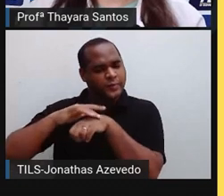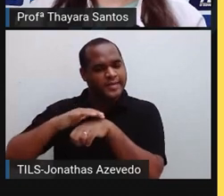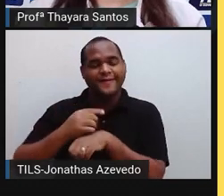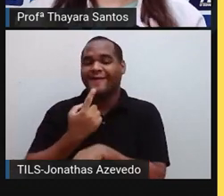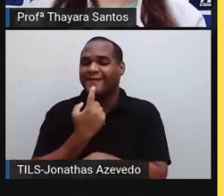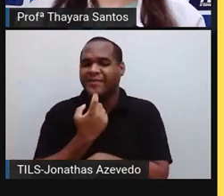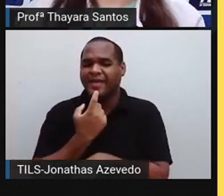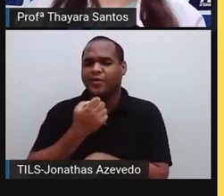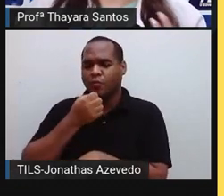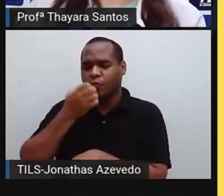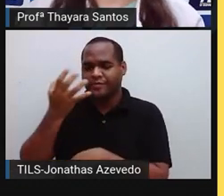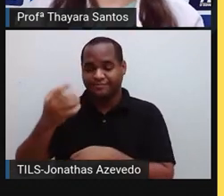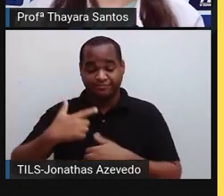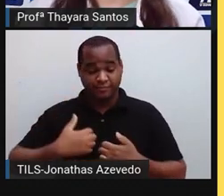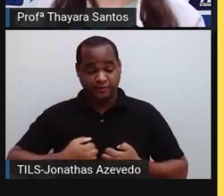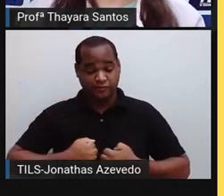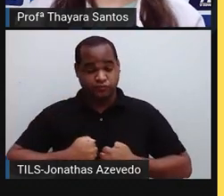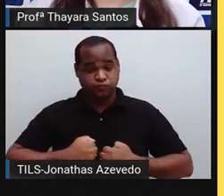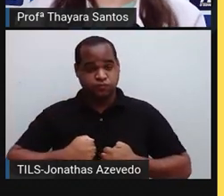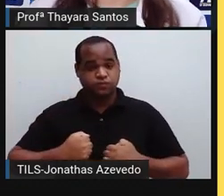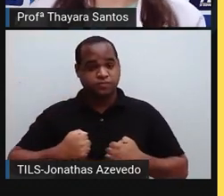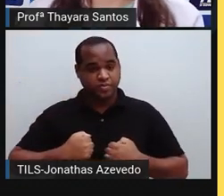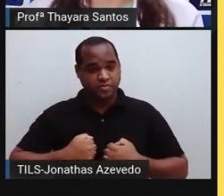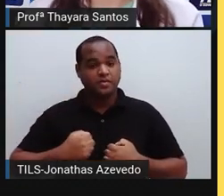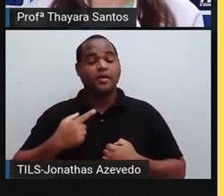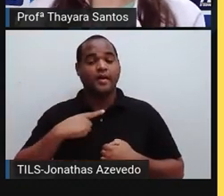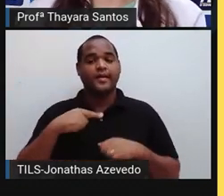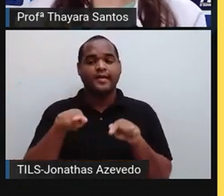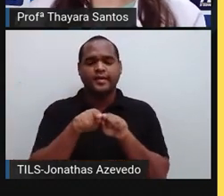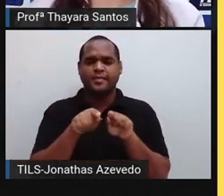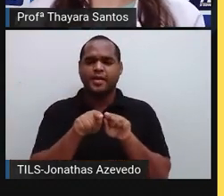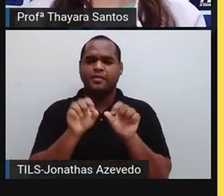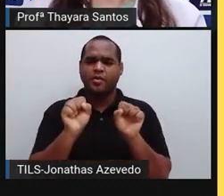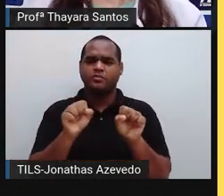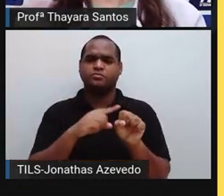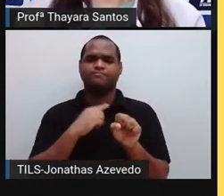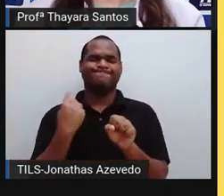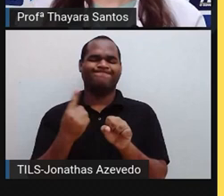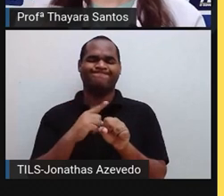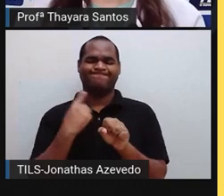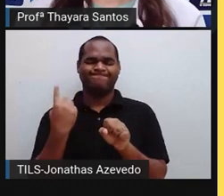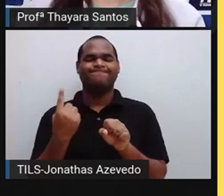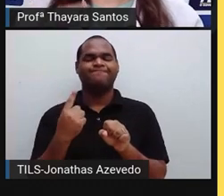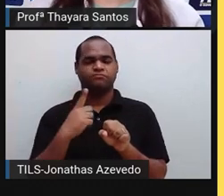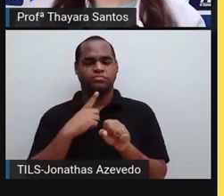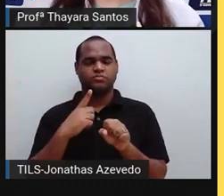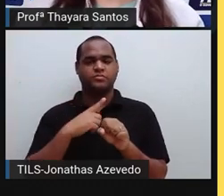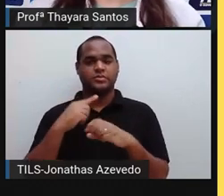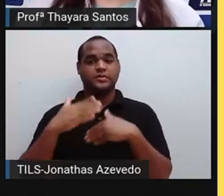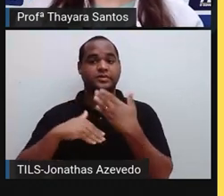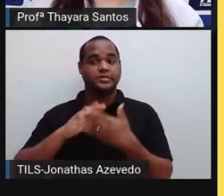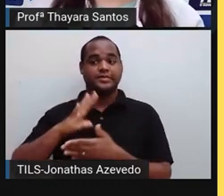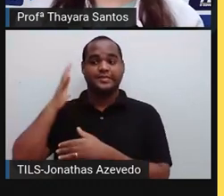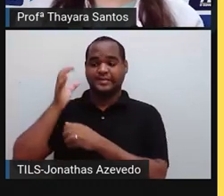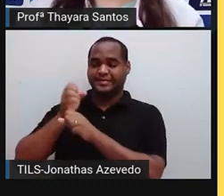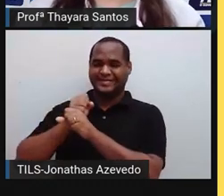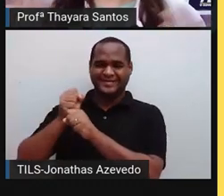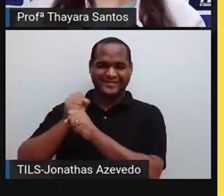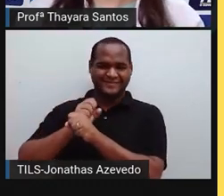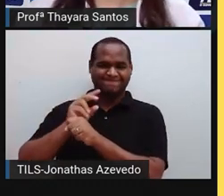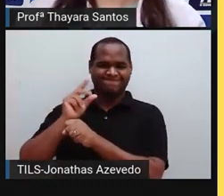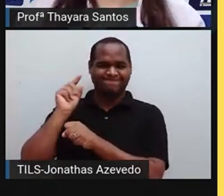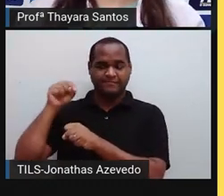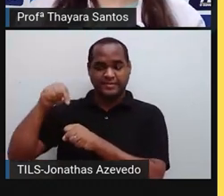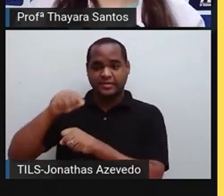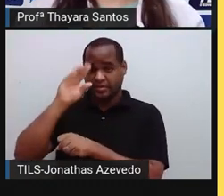afeta os pulmões, as vias respiratórias e pode levar à morte, inclusive, lá há muito tempo atrás, aqui no Brasil.